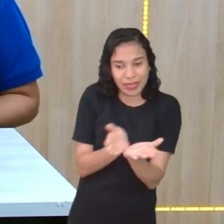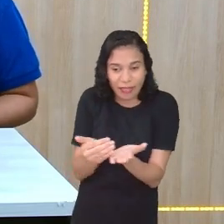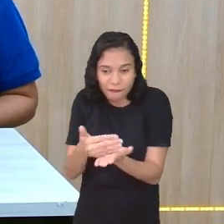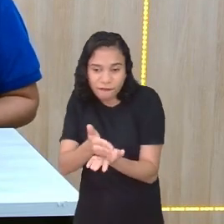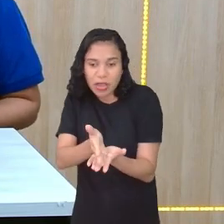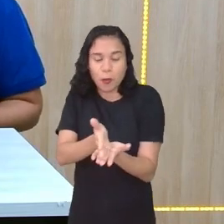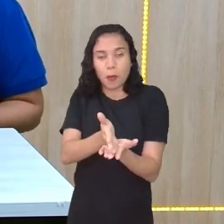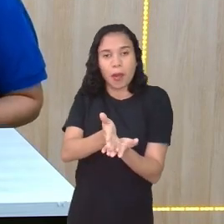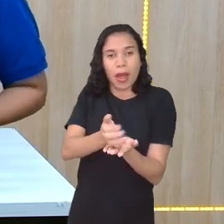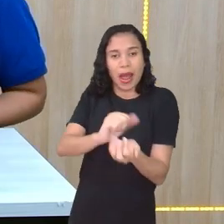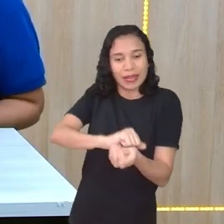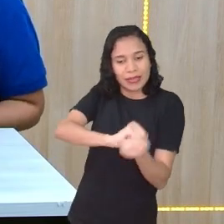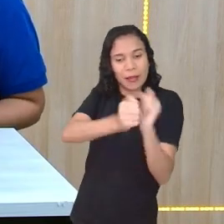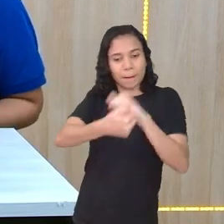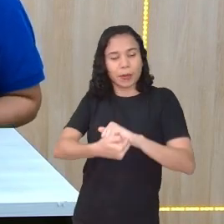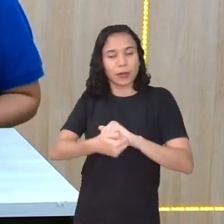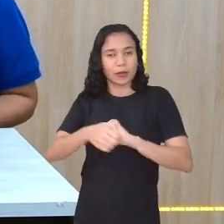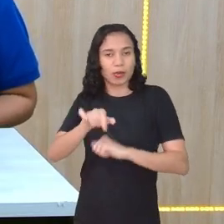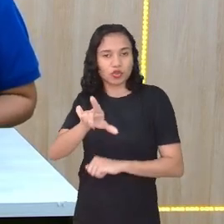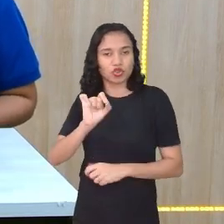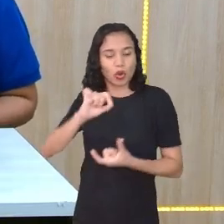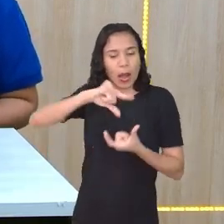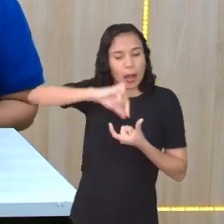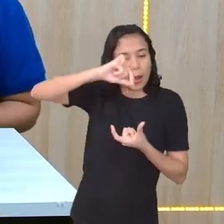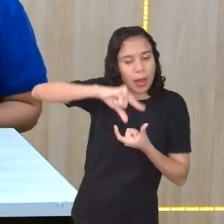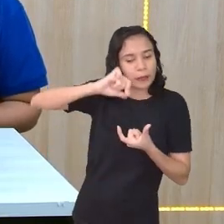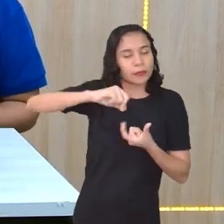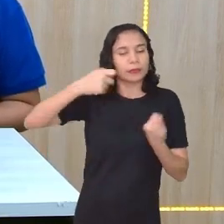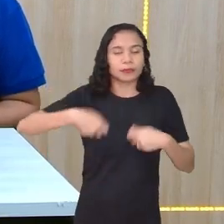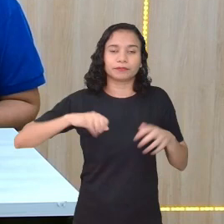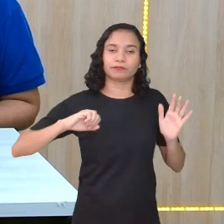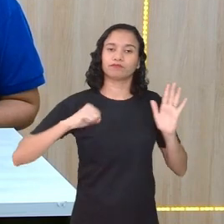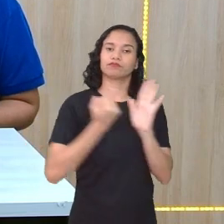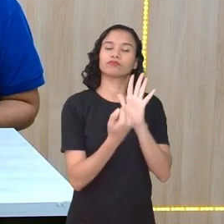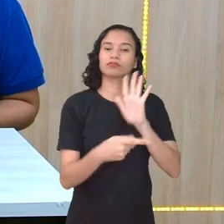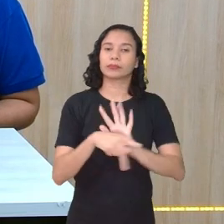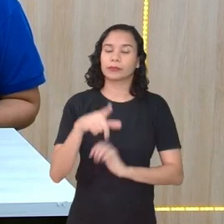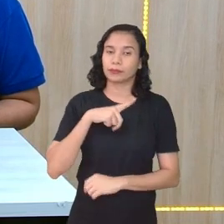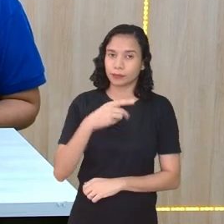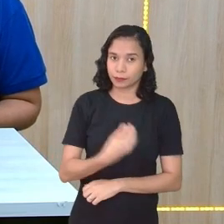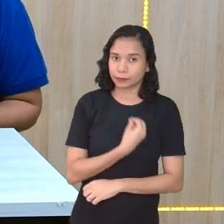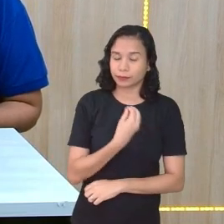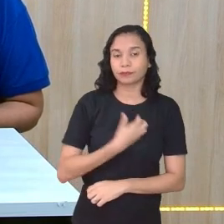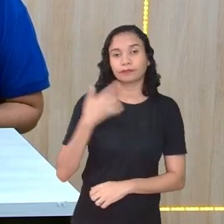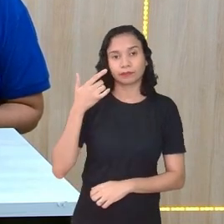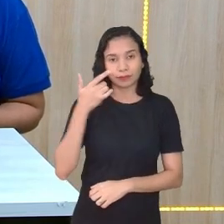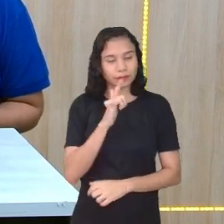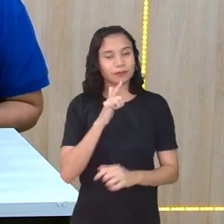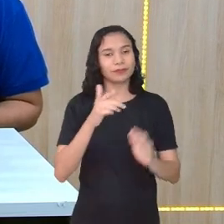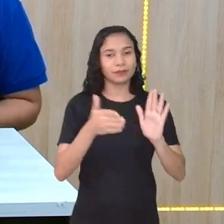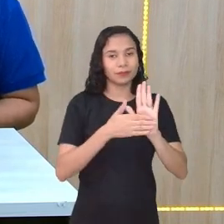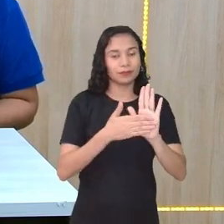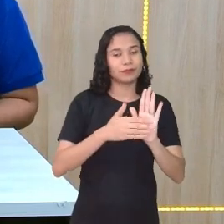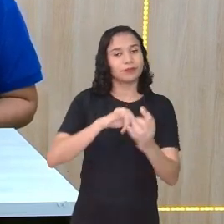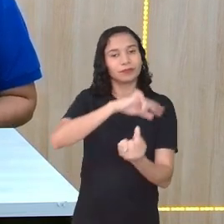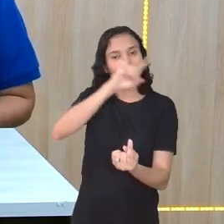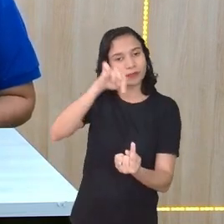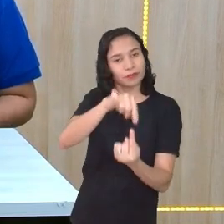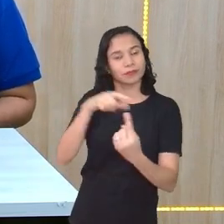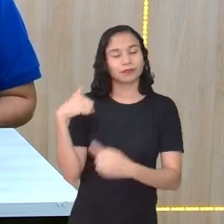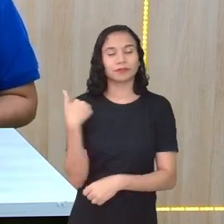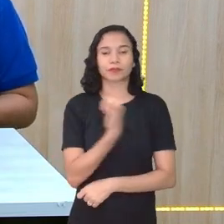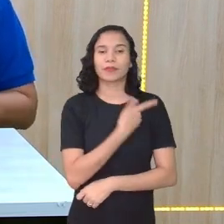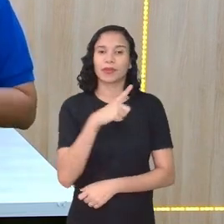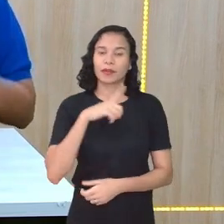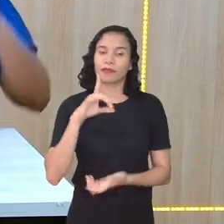adaptações, essas escolhas, elas precisam ser marcadas ali... Propositalmente. Isso, propositalmente, para que a gente